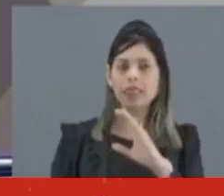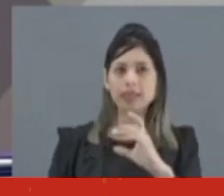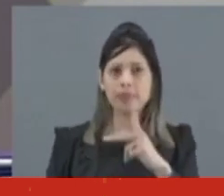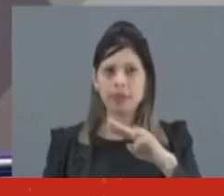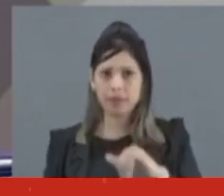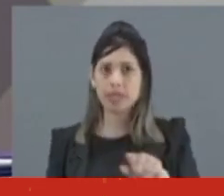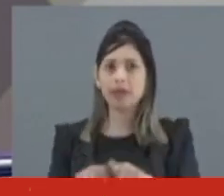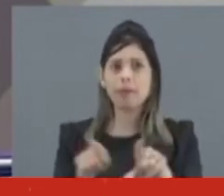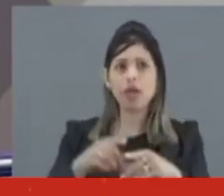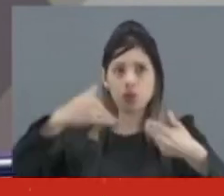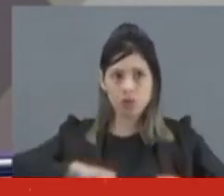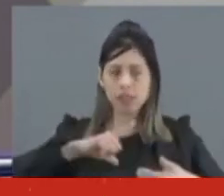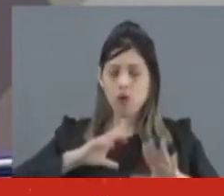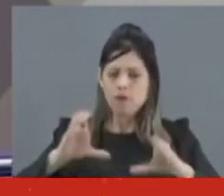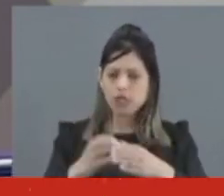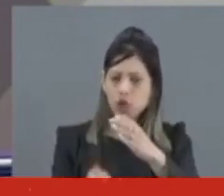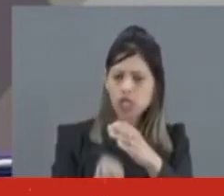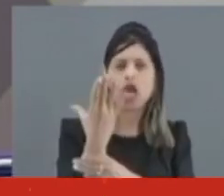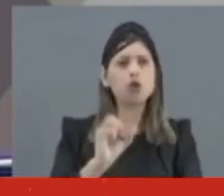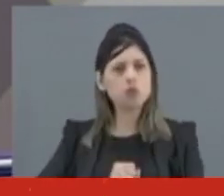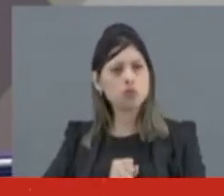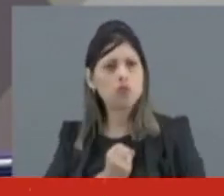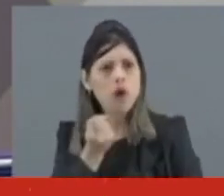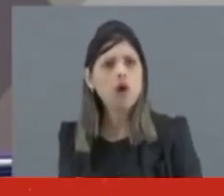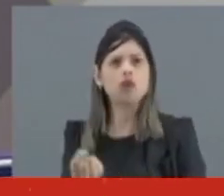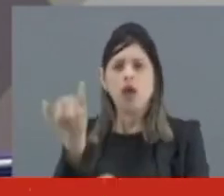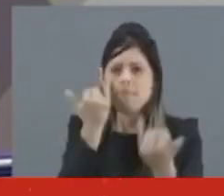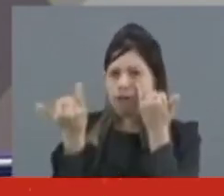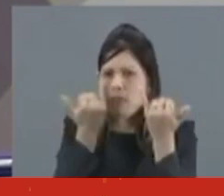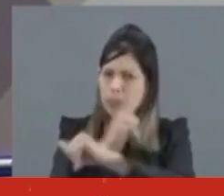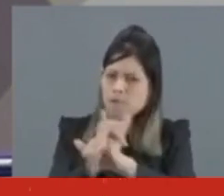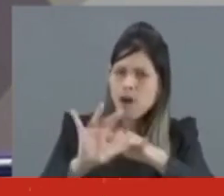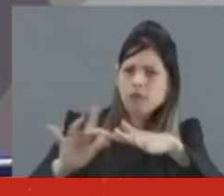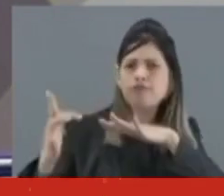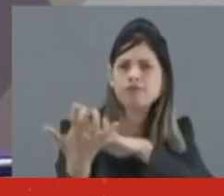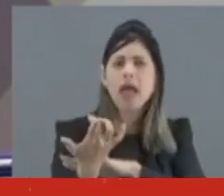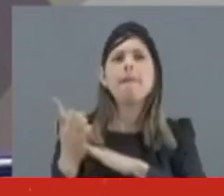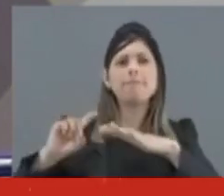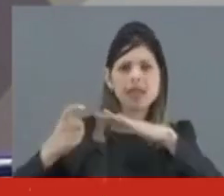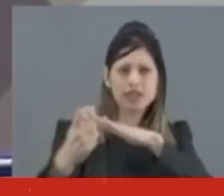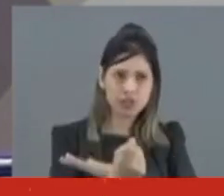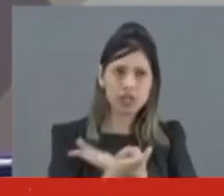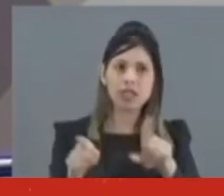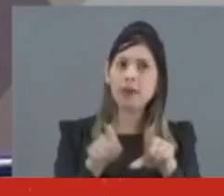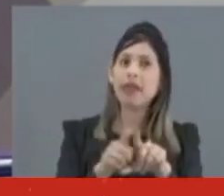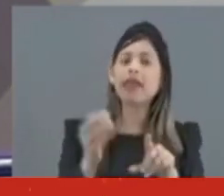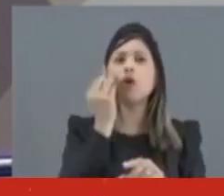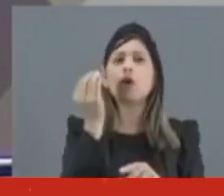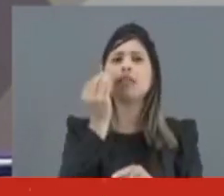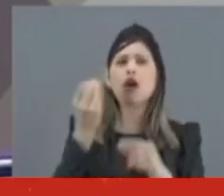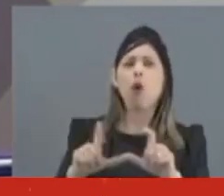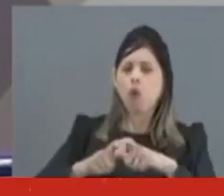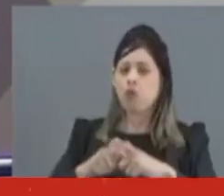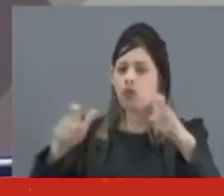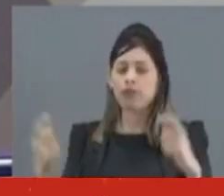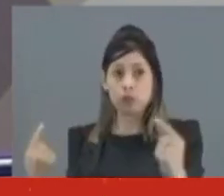utilização do denominado gabinete do ódio para produzir e disseminar notícias falsas, bem como para realizar ataques em massa a adversários políticos